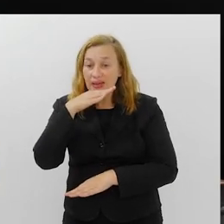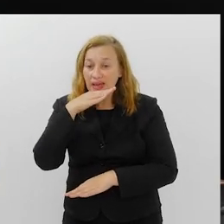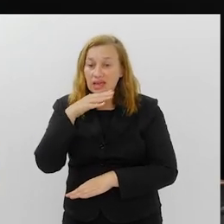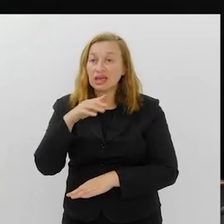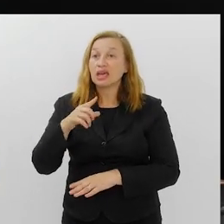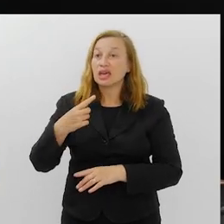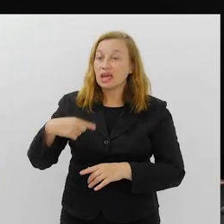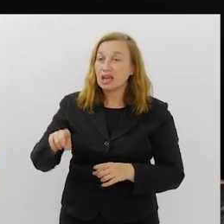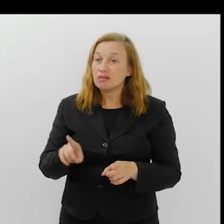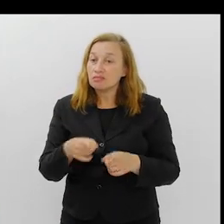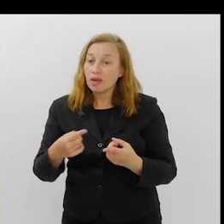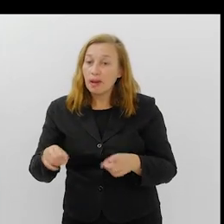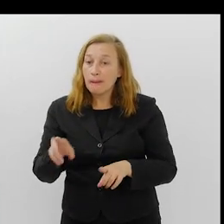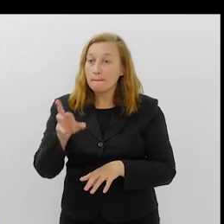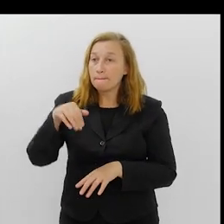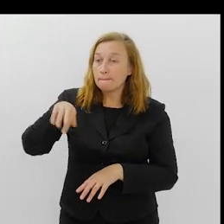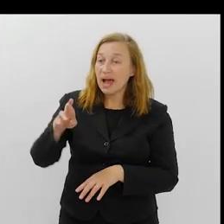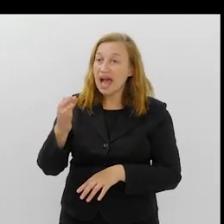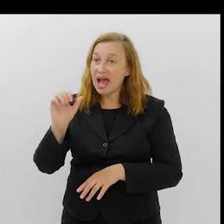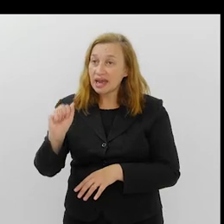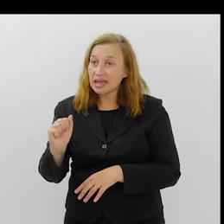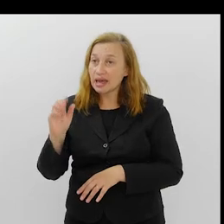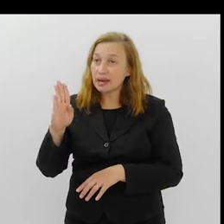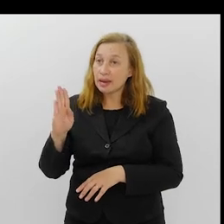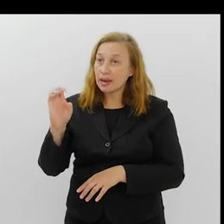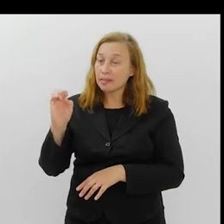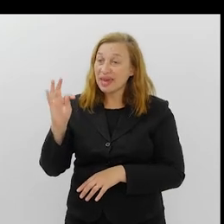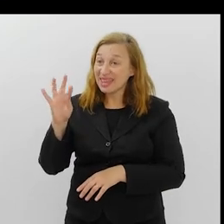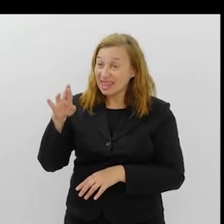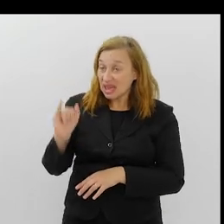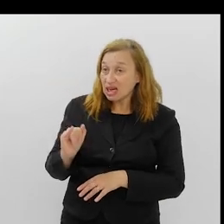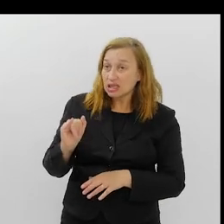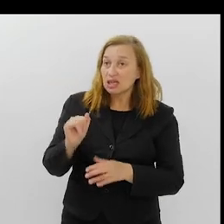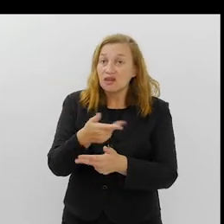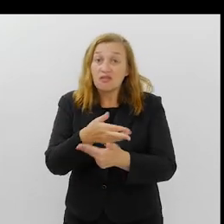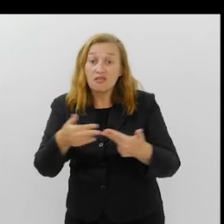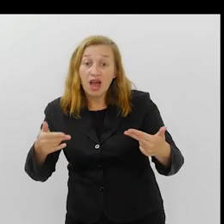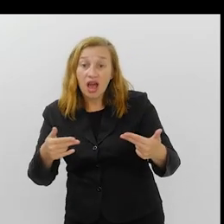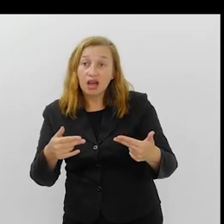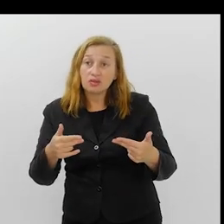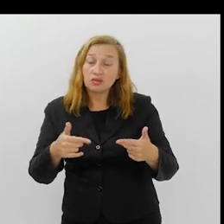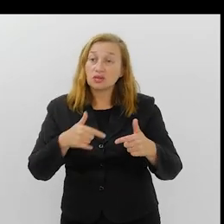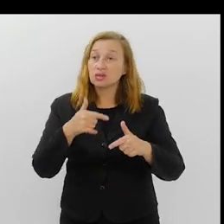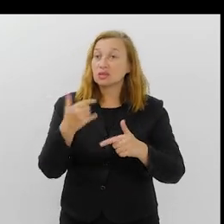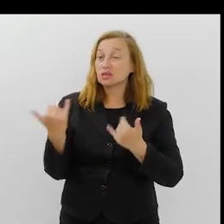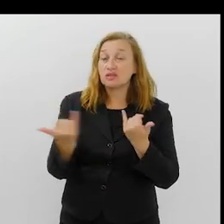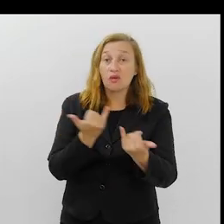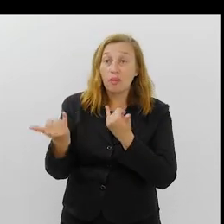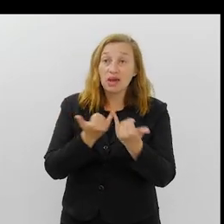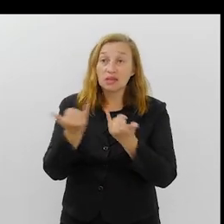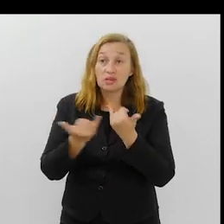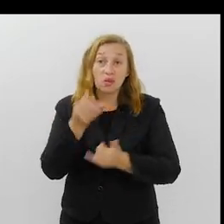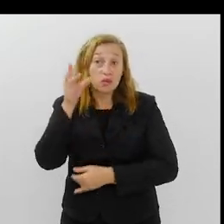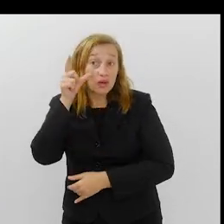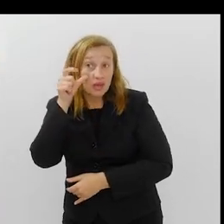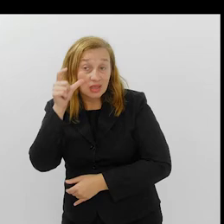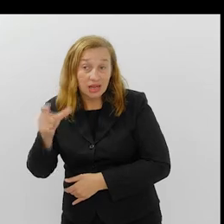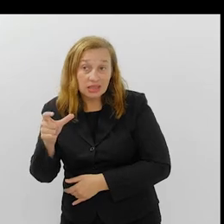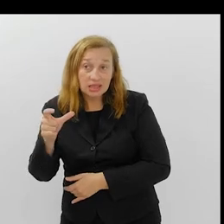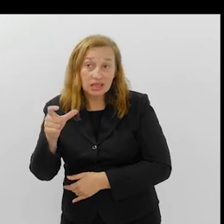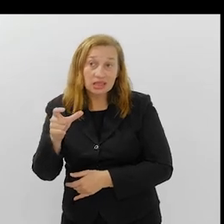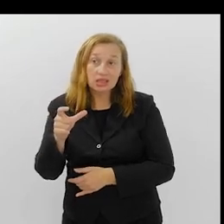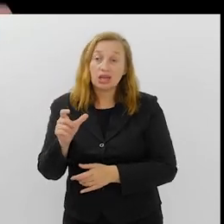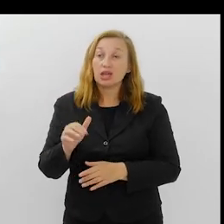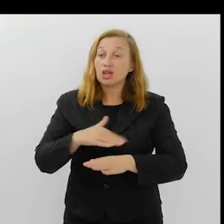um enredo de Maria Bethânia e isso tudo reúne um monte de fatos, de informações interessantes que chamam a